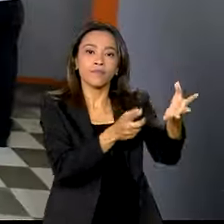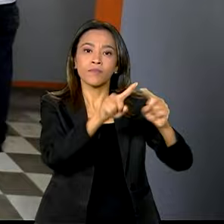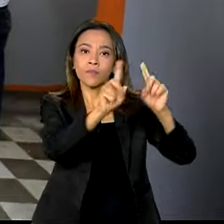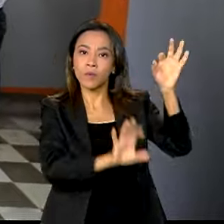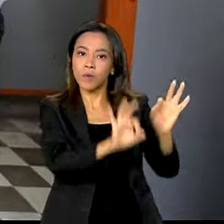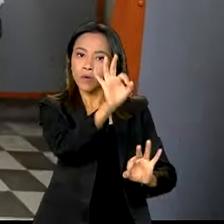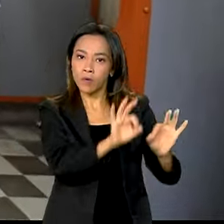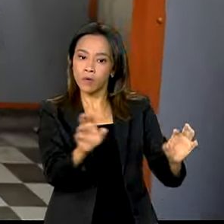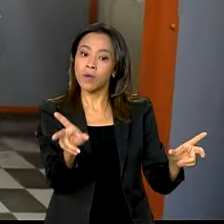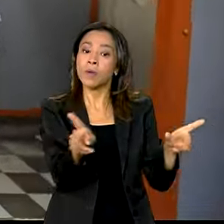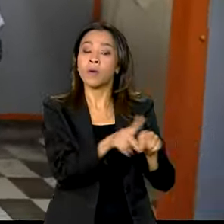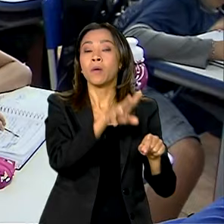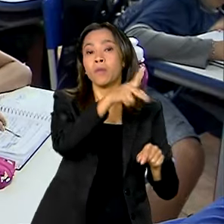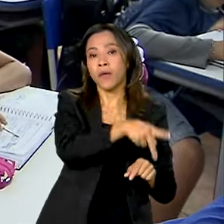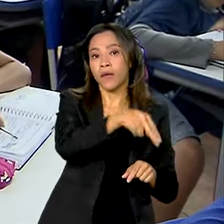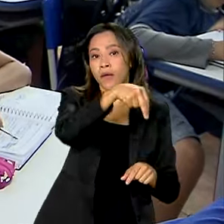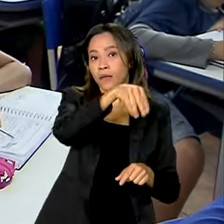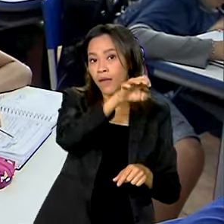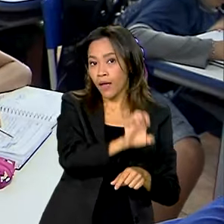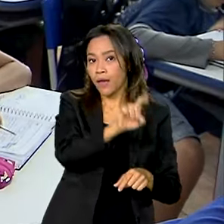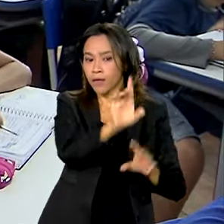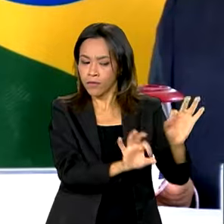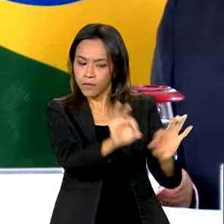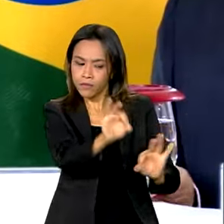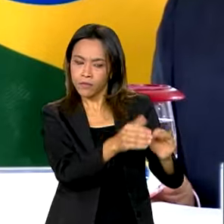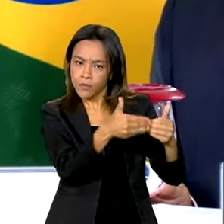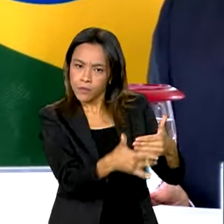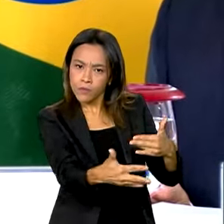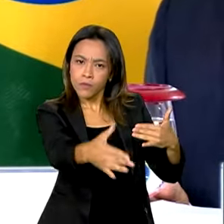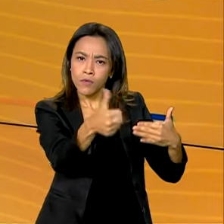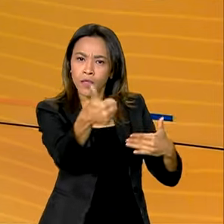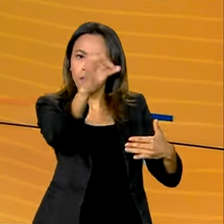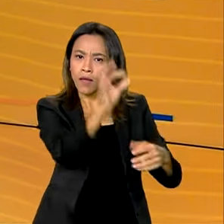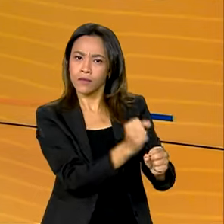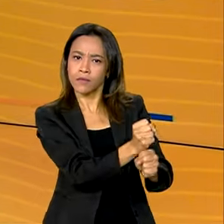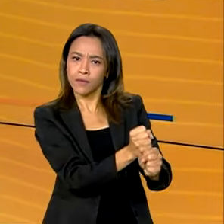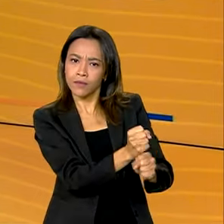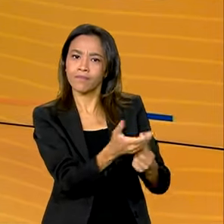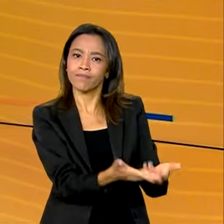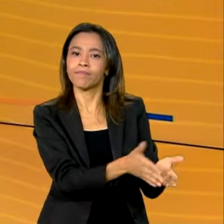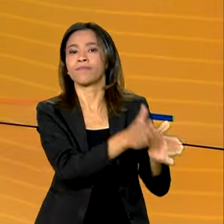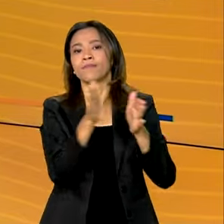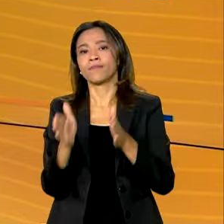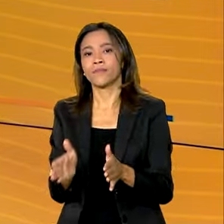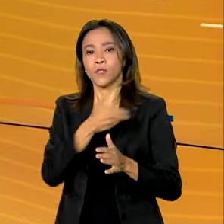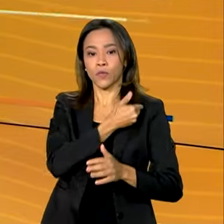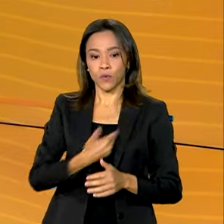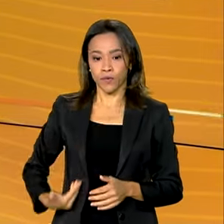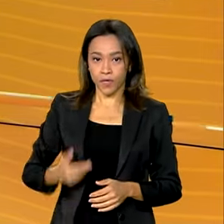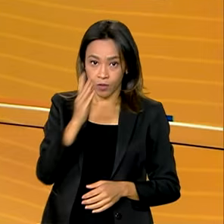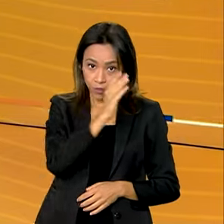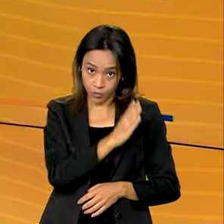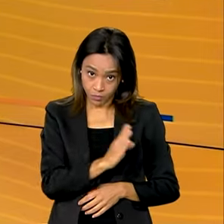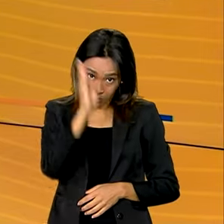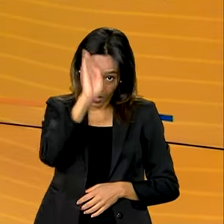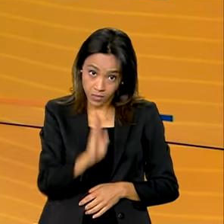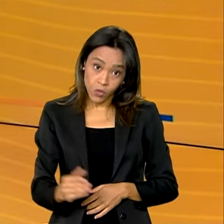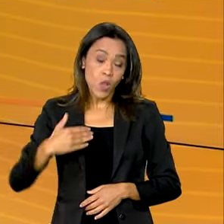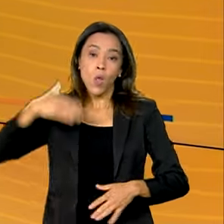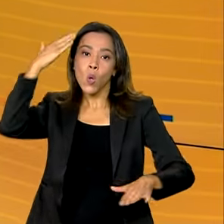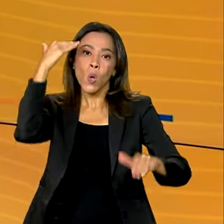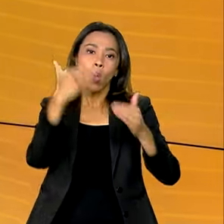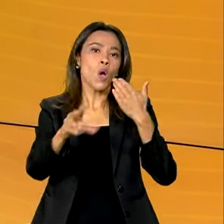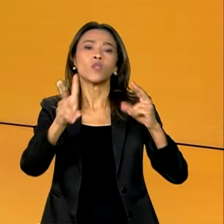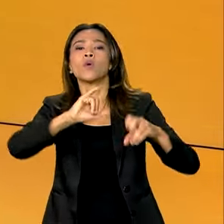Nacional de Educação que institui diretrizes para os próximos 10 anos. Governo brasileiro condena a tentativa de